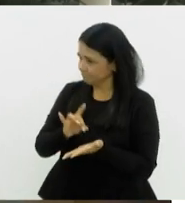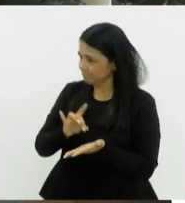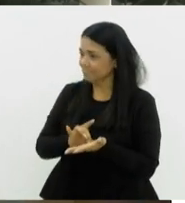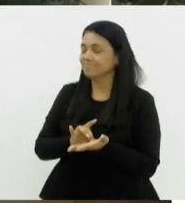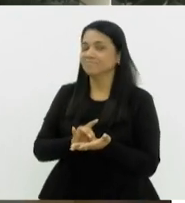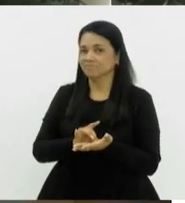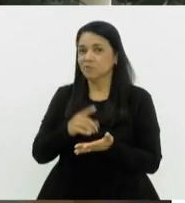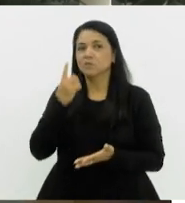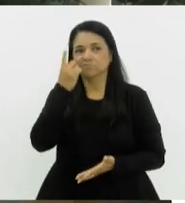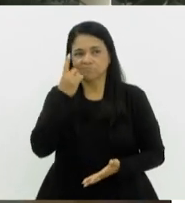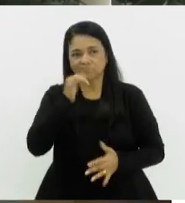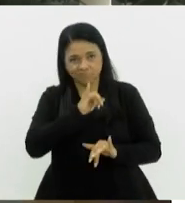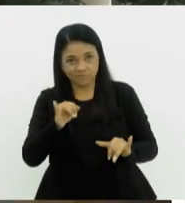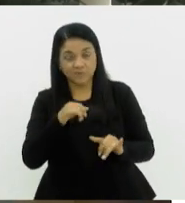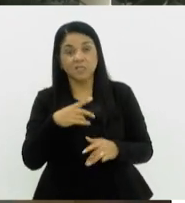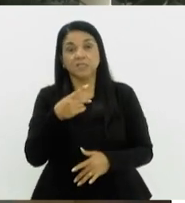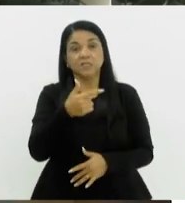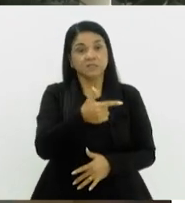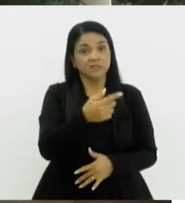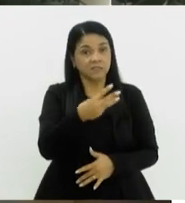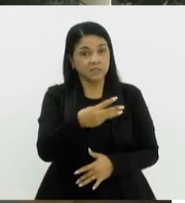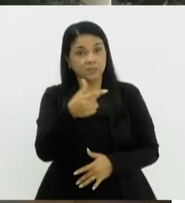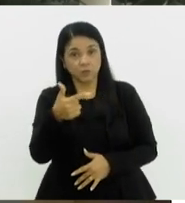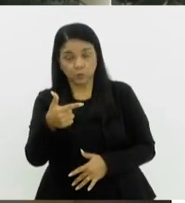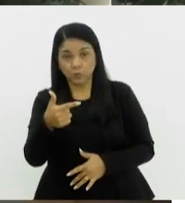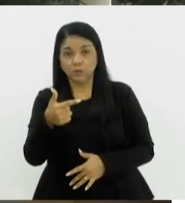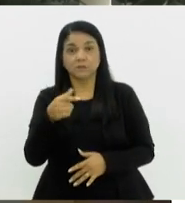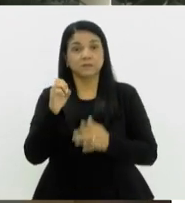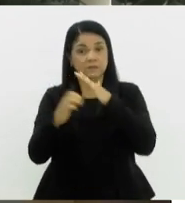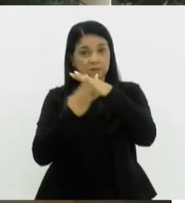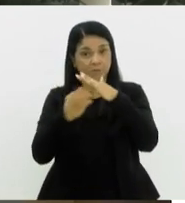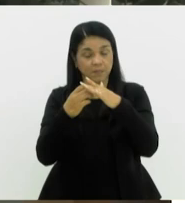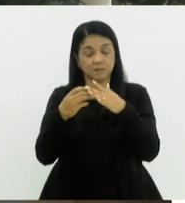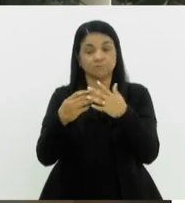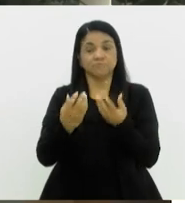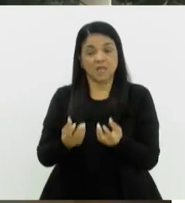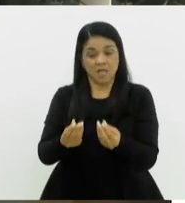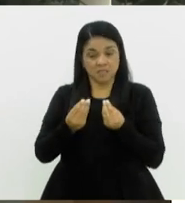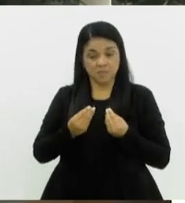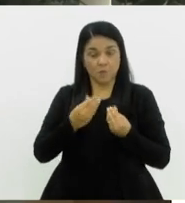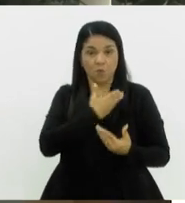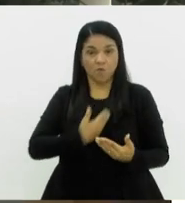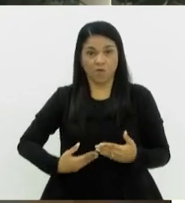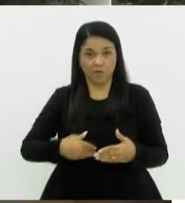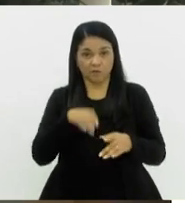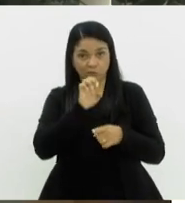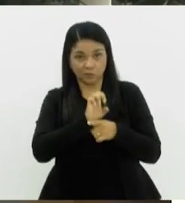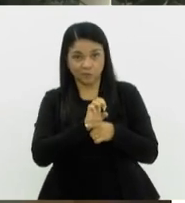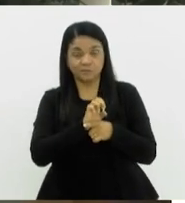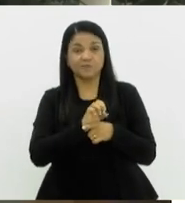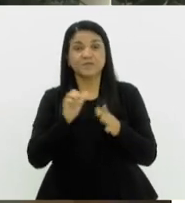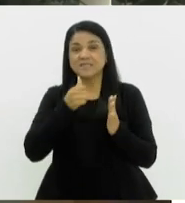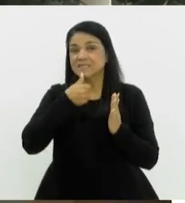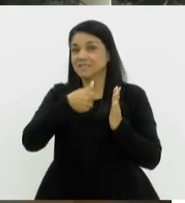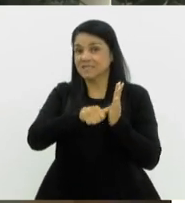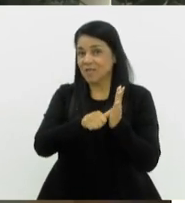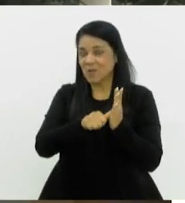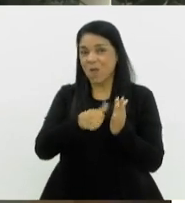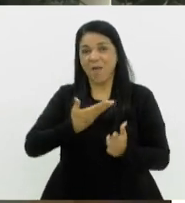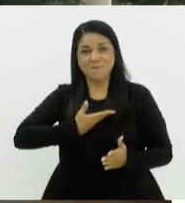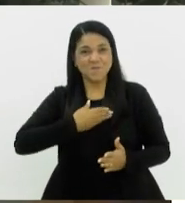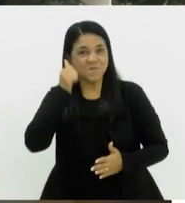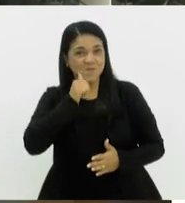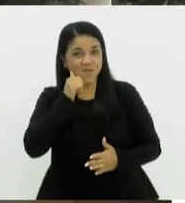deputado. 32 empresas receberam do governo do Estado o selo Empresa Amiga da Mulher. Uma delas foi a 99,